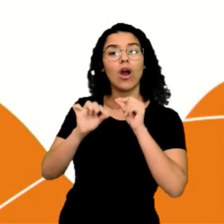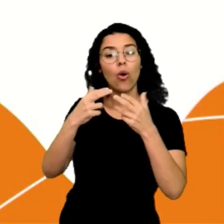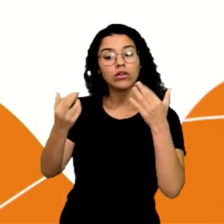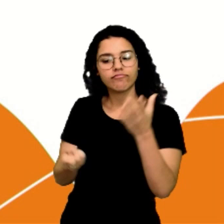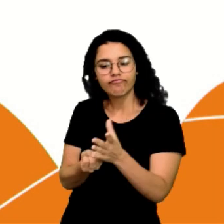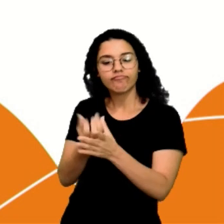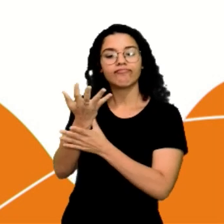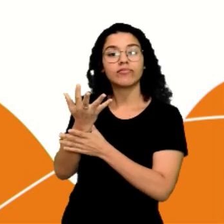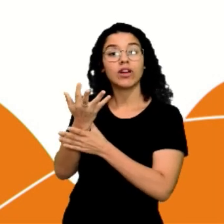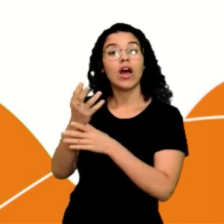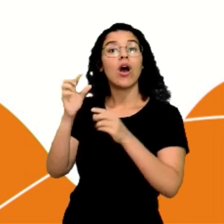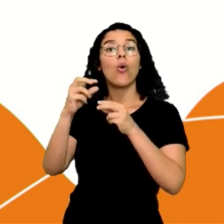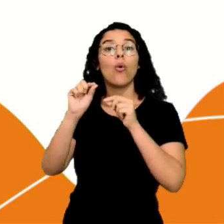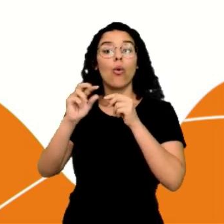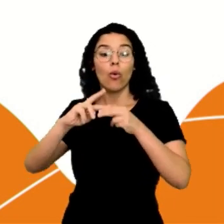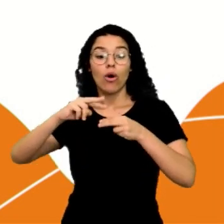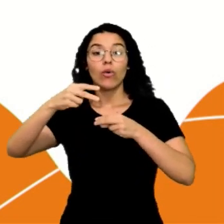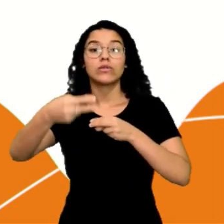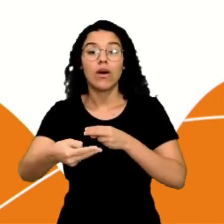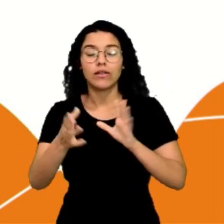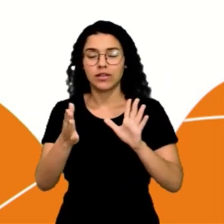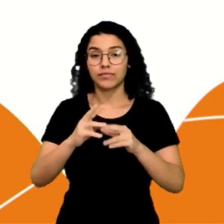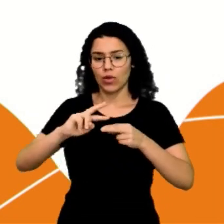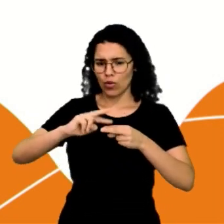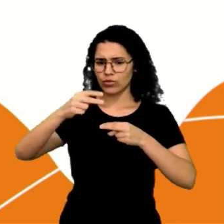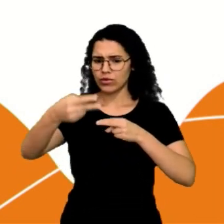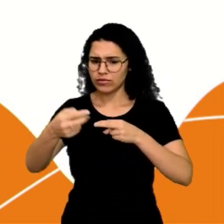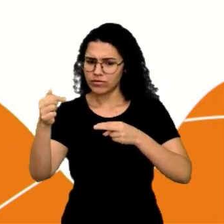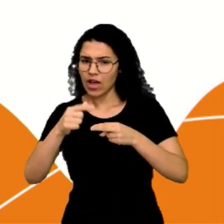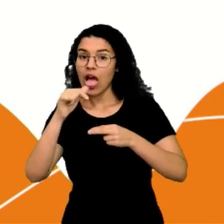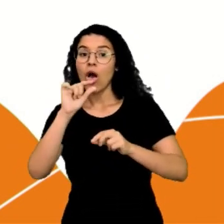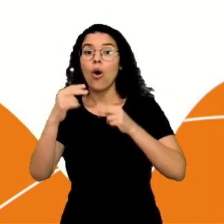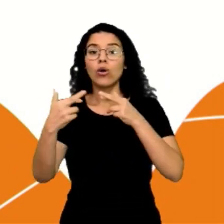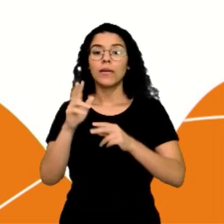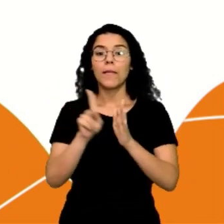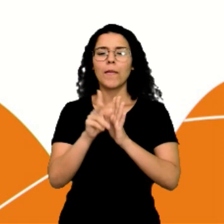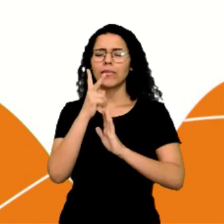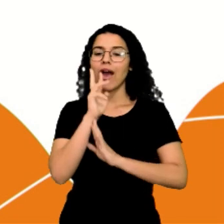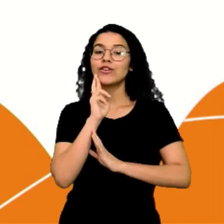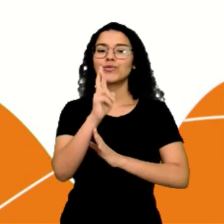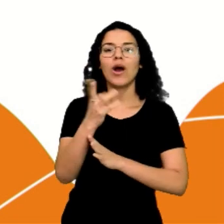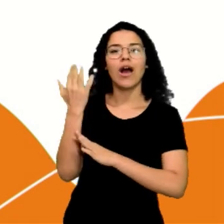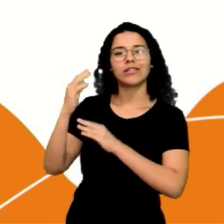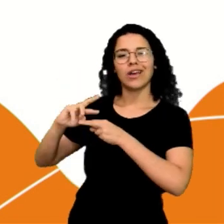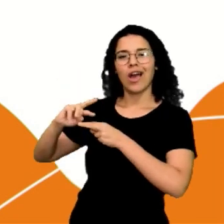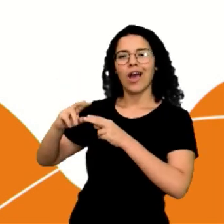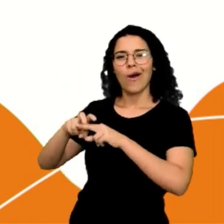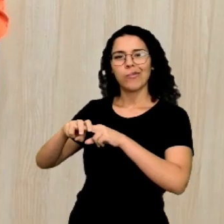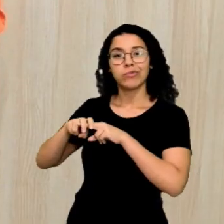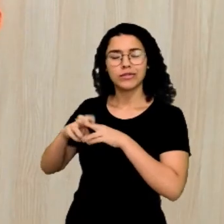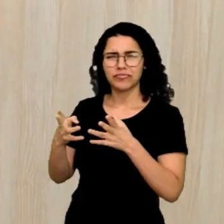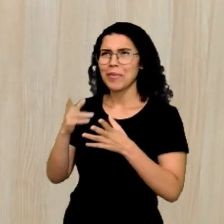a uma consequência e consequência é o efeito e resultado de uma causa. Parece